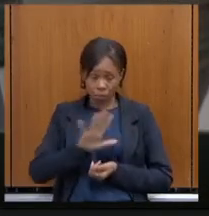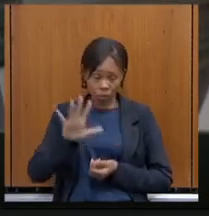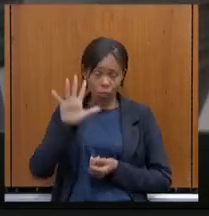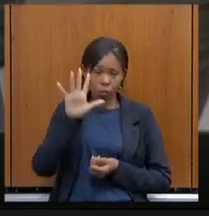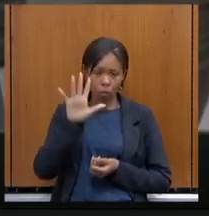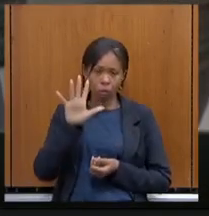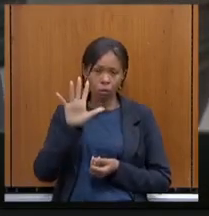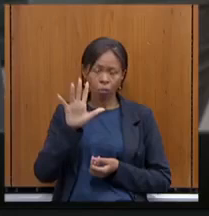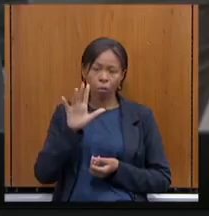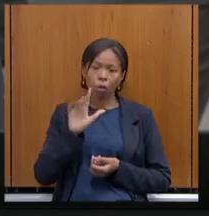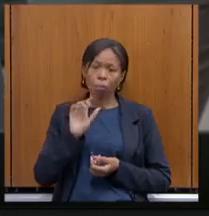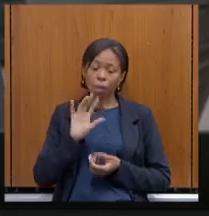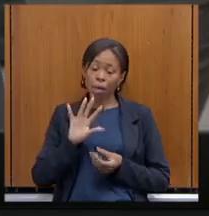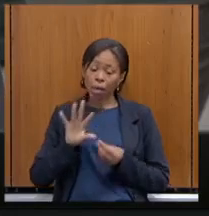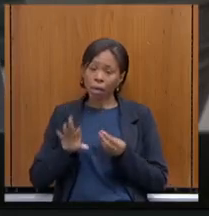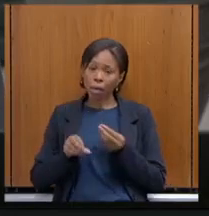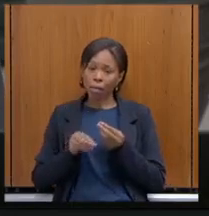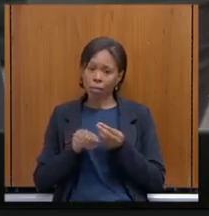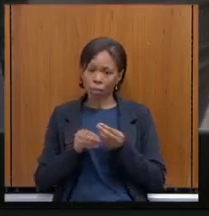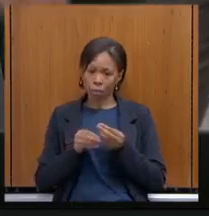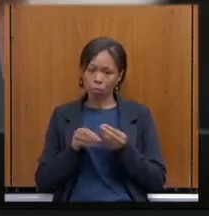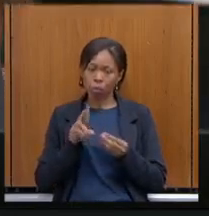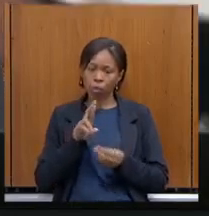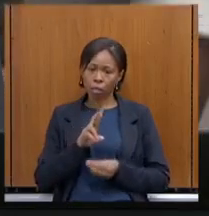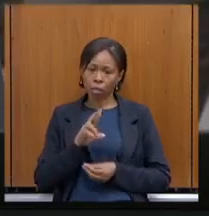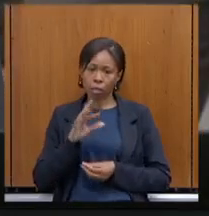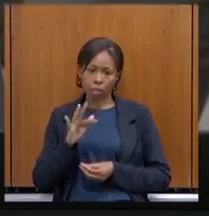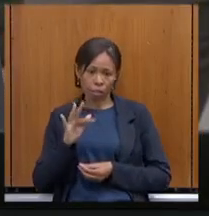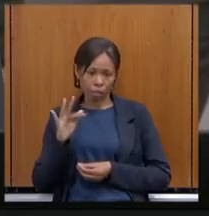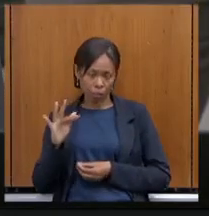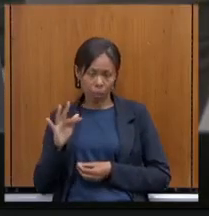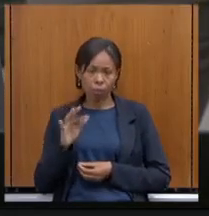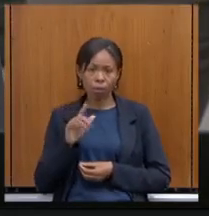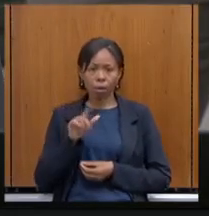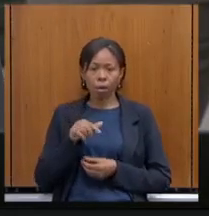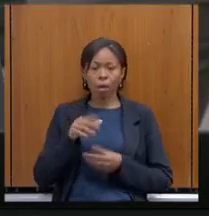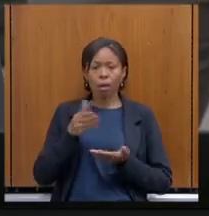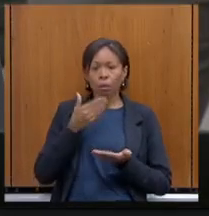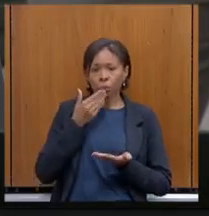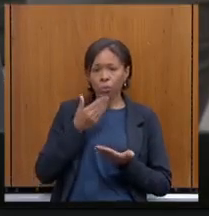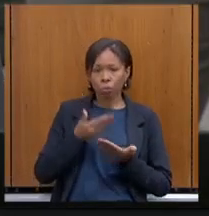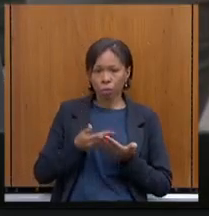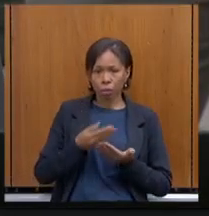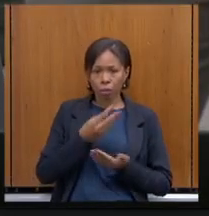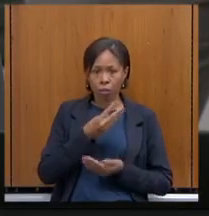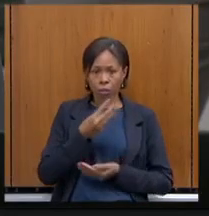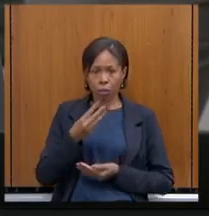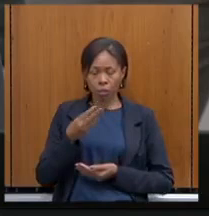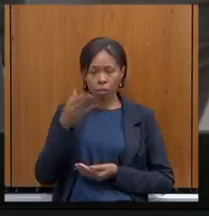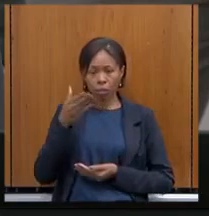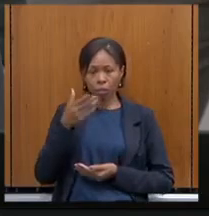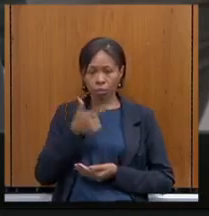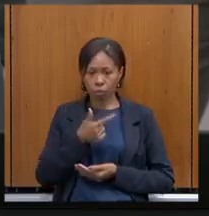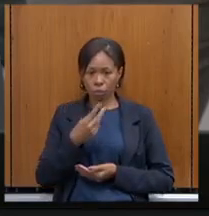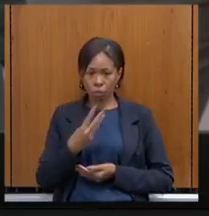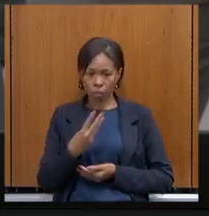são os requerimentos números 3323, barra 2019,